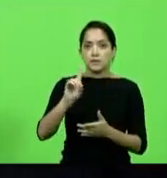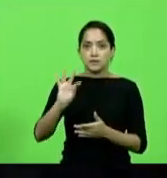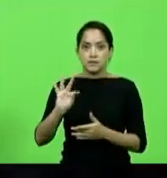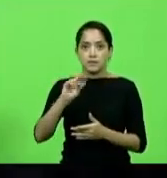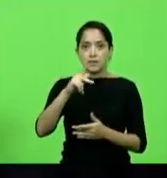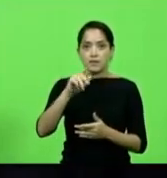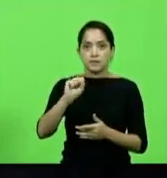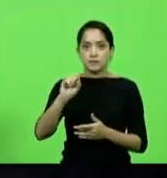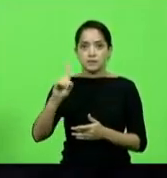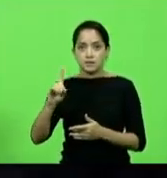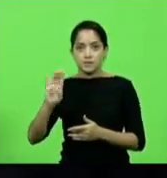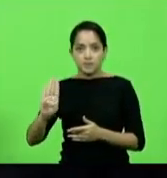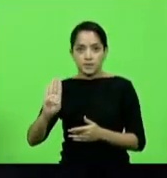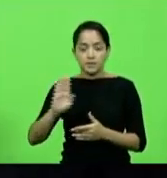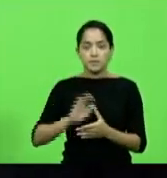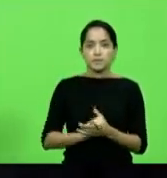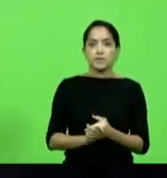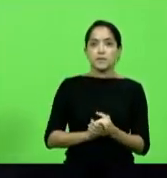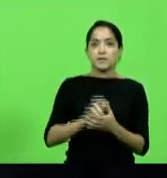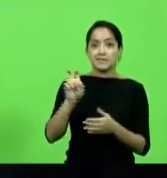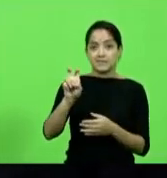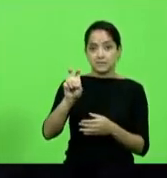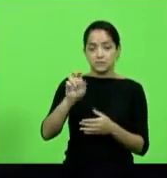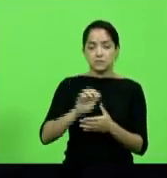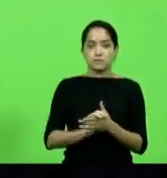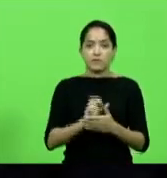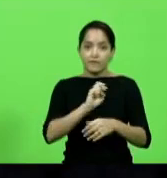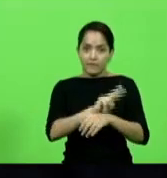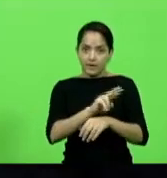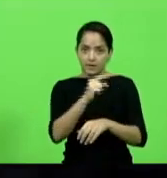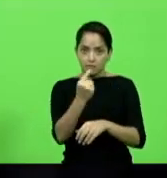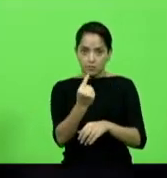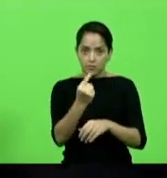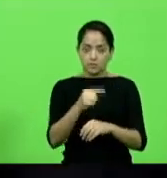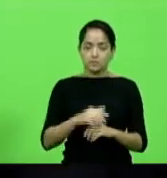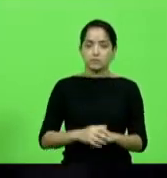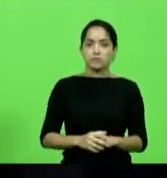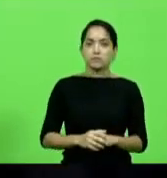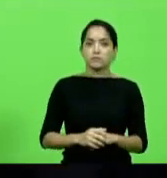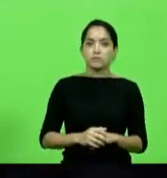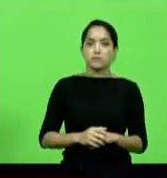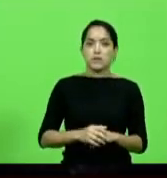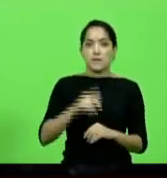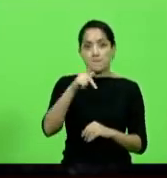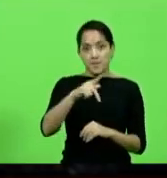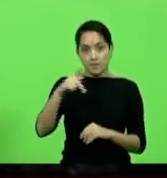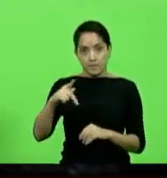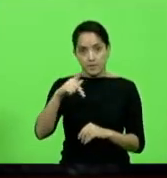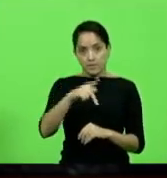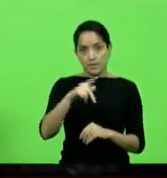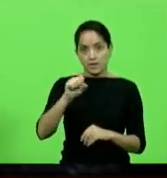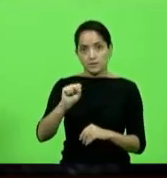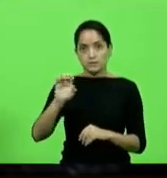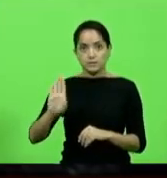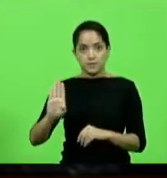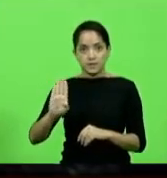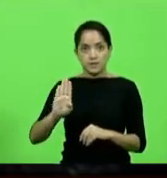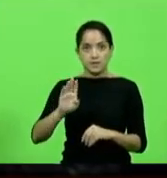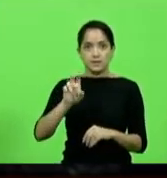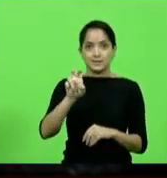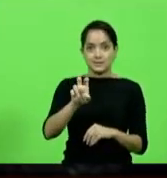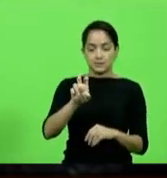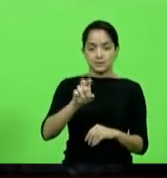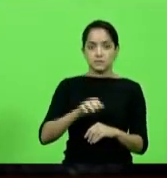PSDB e Partido Republicano, cinco membros, uma vaga. Bloco PP e PSB, cinco